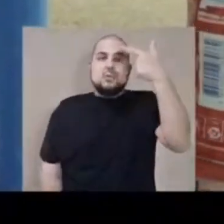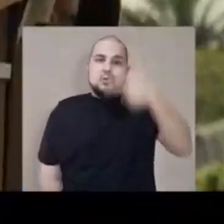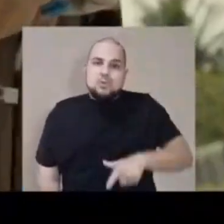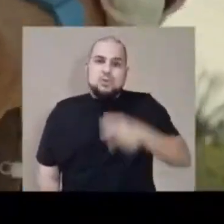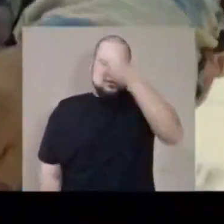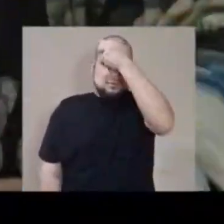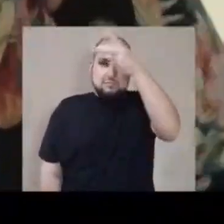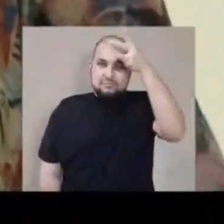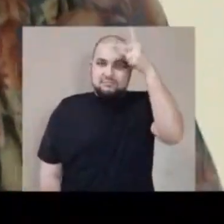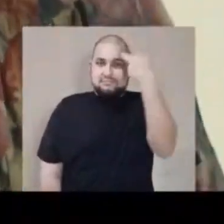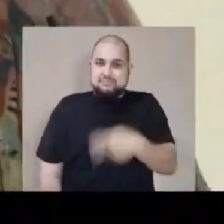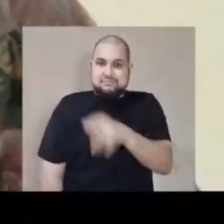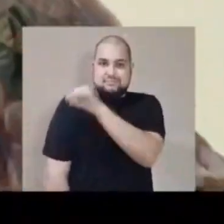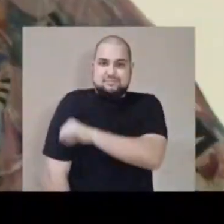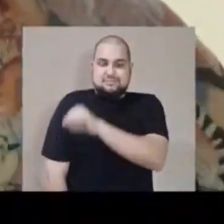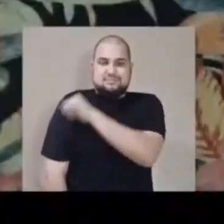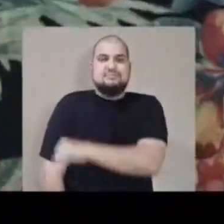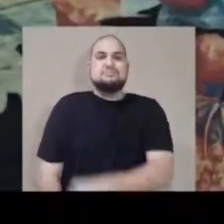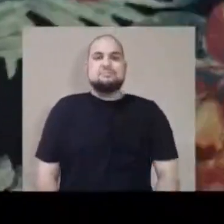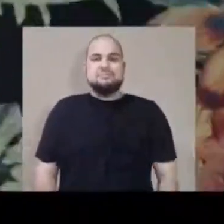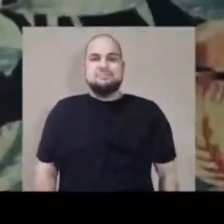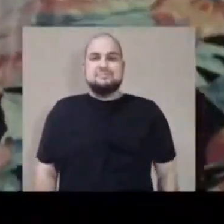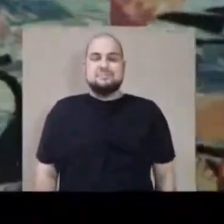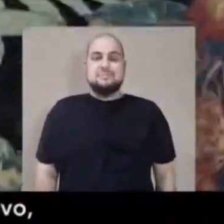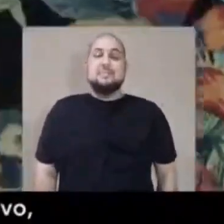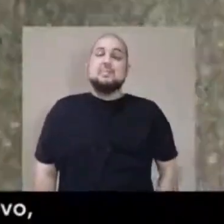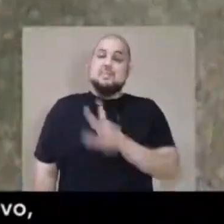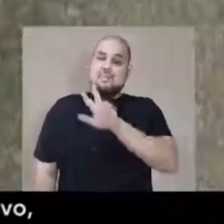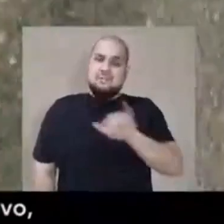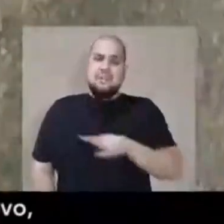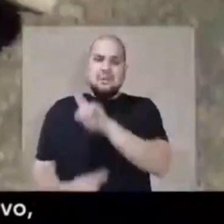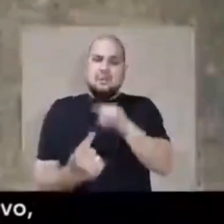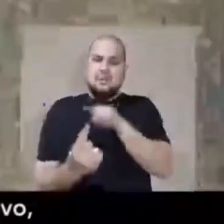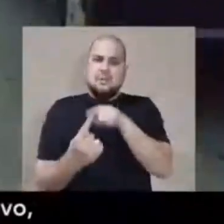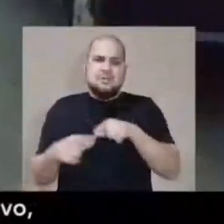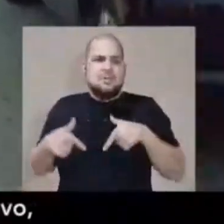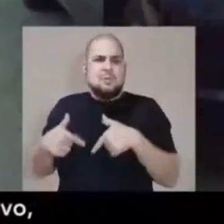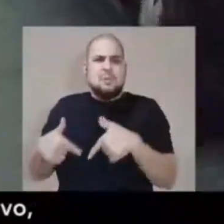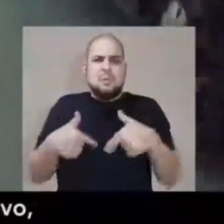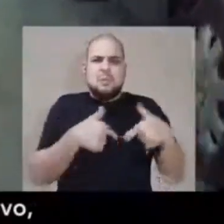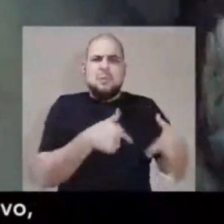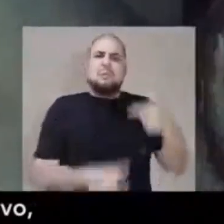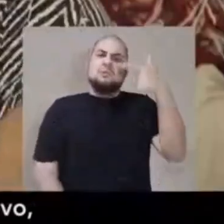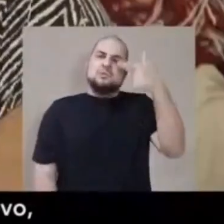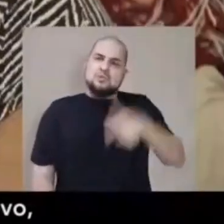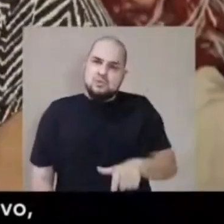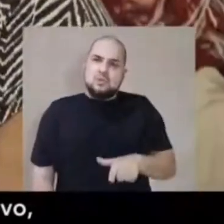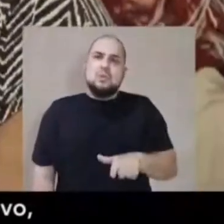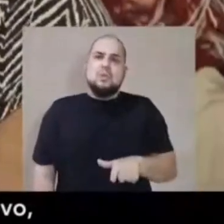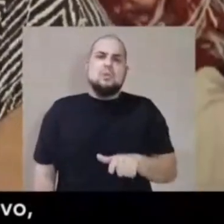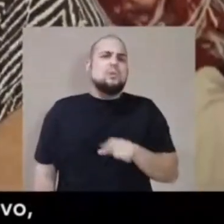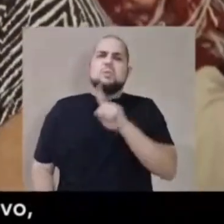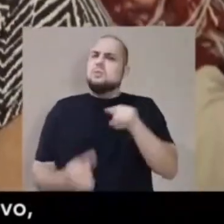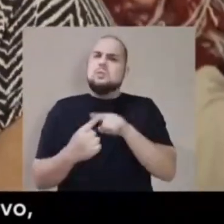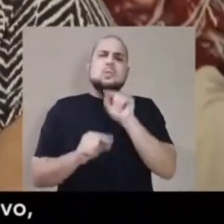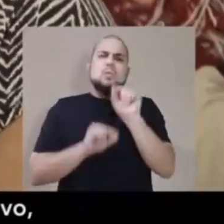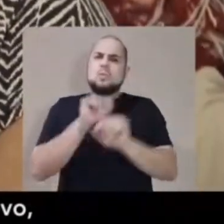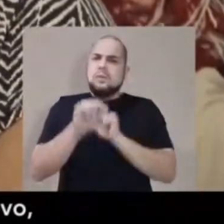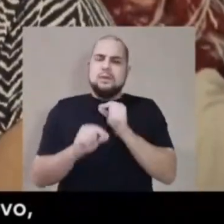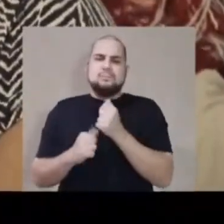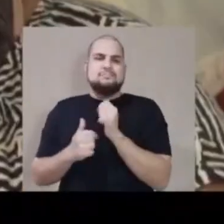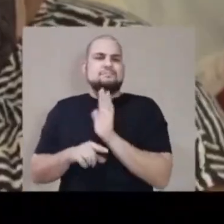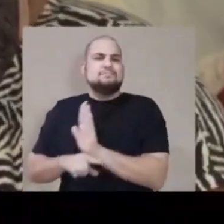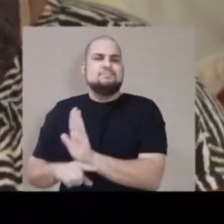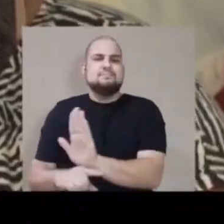vai voltar de novo para prefeito do nosso Rio de Janeiro Vai cumprir com a missão dele mais uma vez De ajudar o